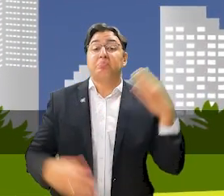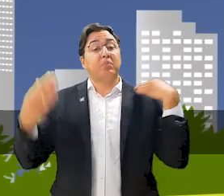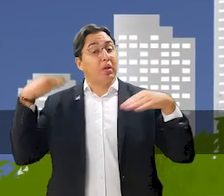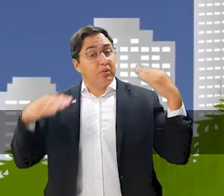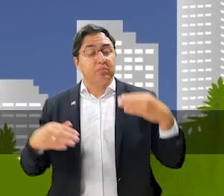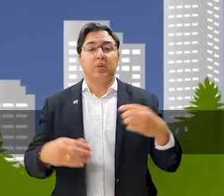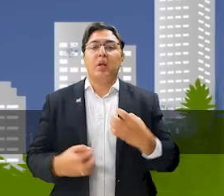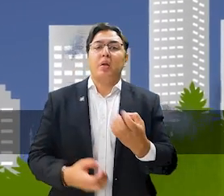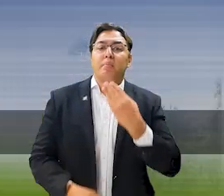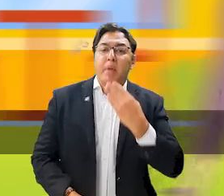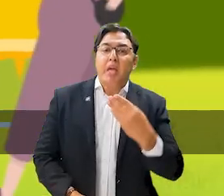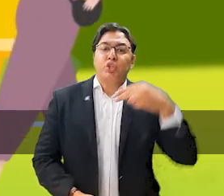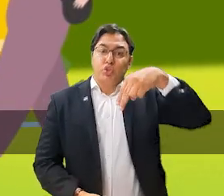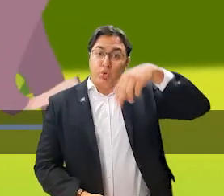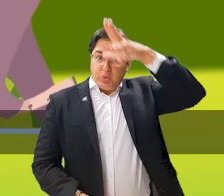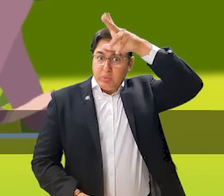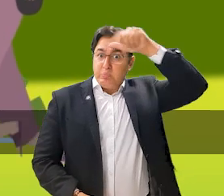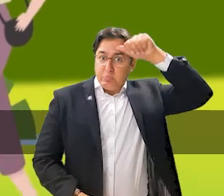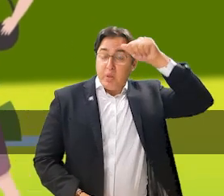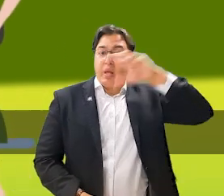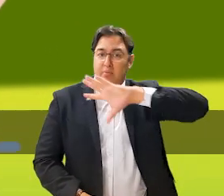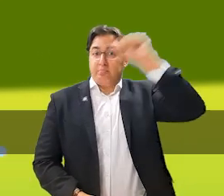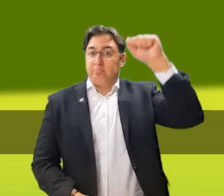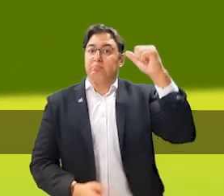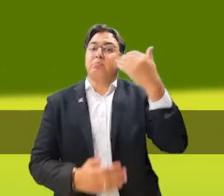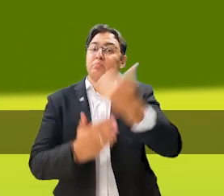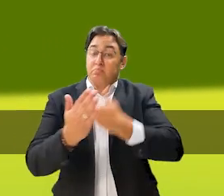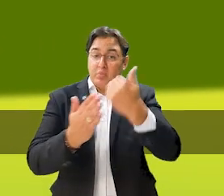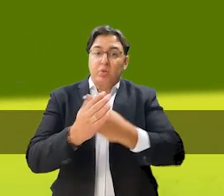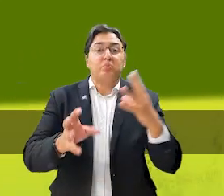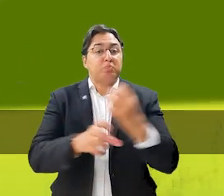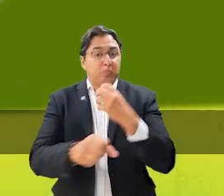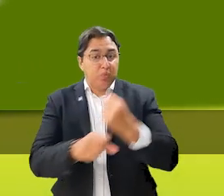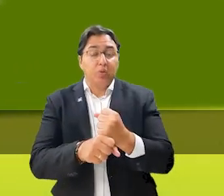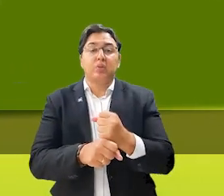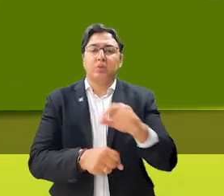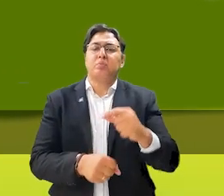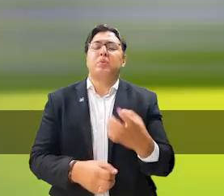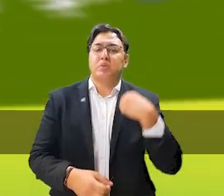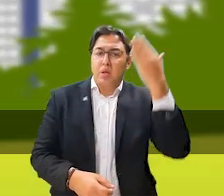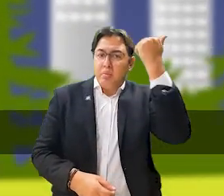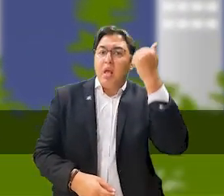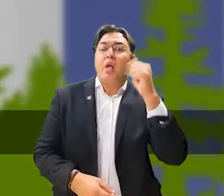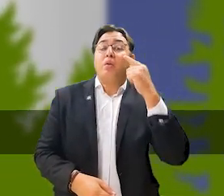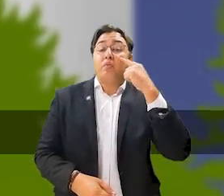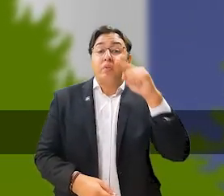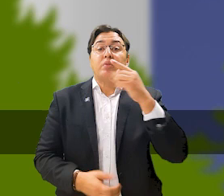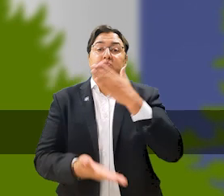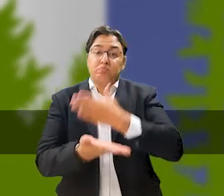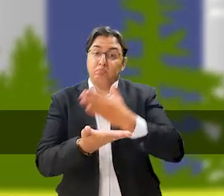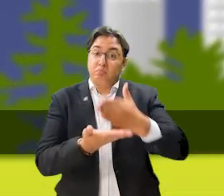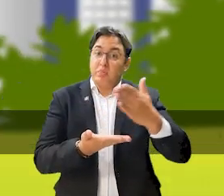pagar e rodar tranquilo. Quem pede o CPF na nota MT ganha ainda mais, com descontos cumulativos. Aproveite! Quer saber